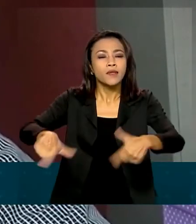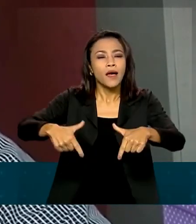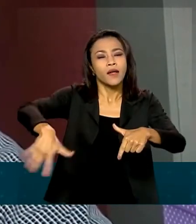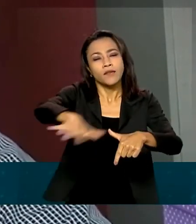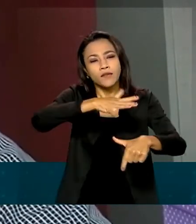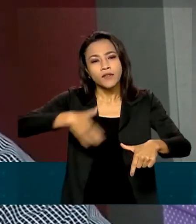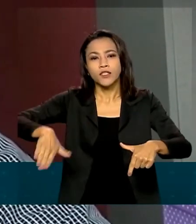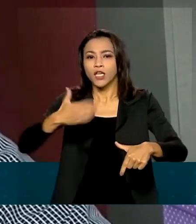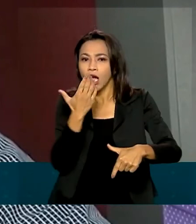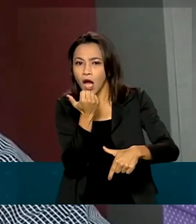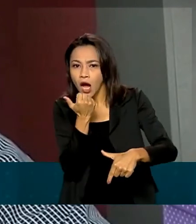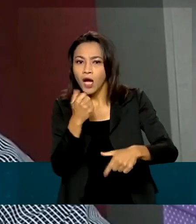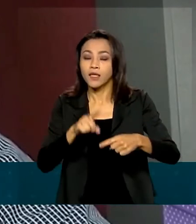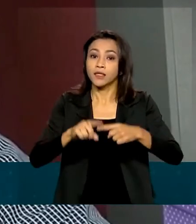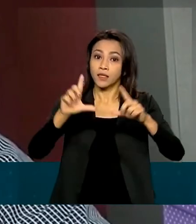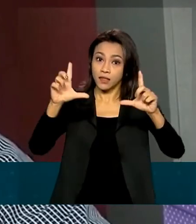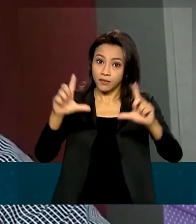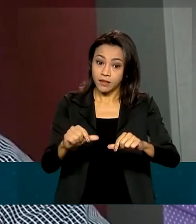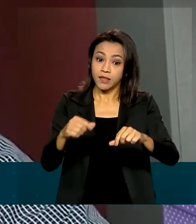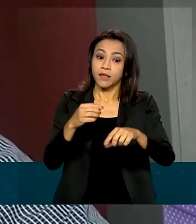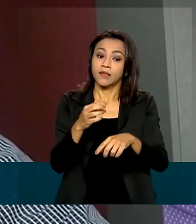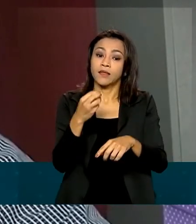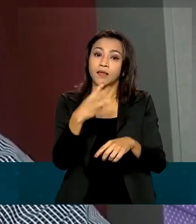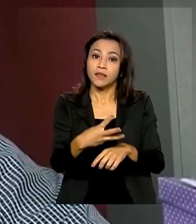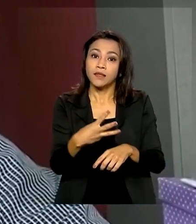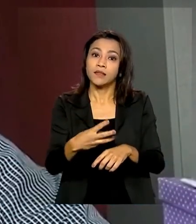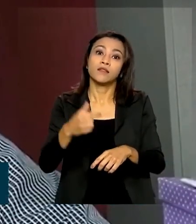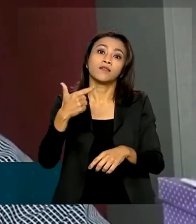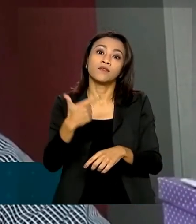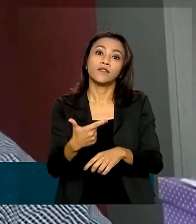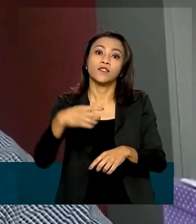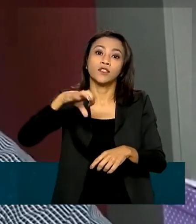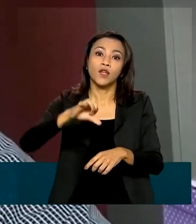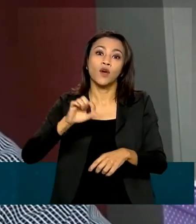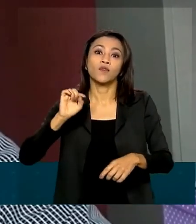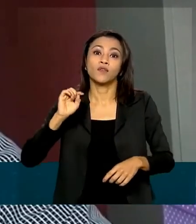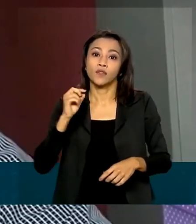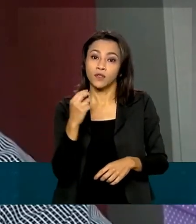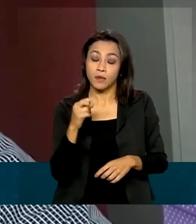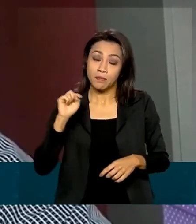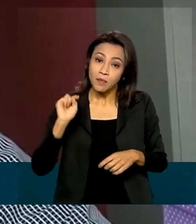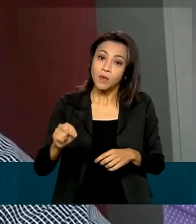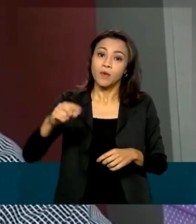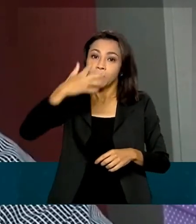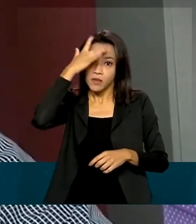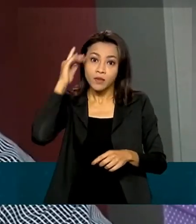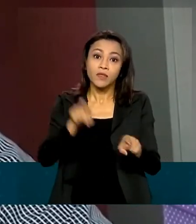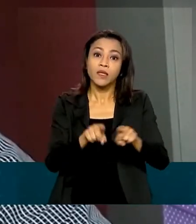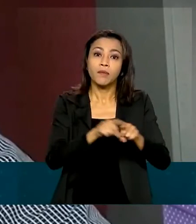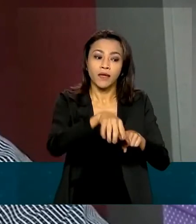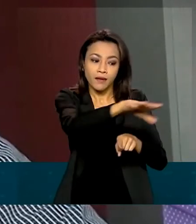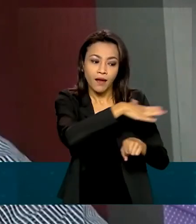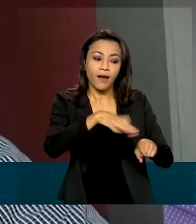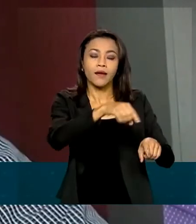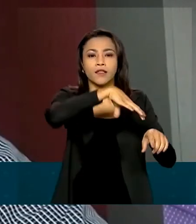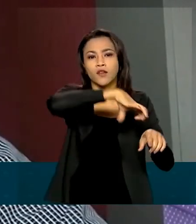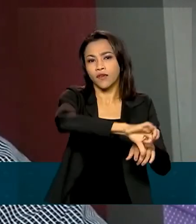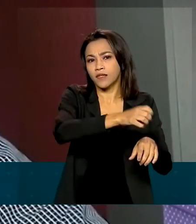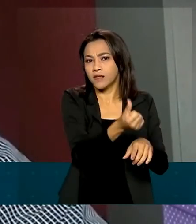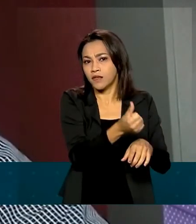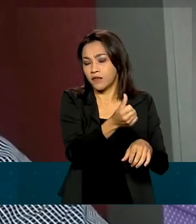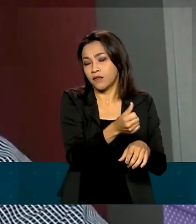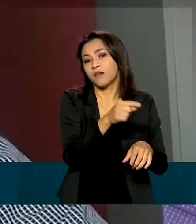alimentação, com perdas de 329,2 mil pessoas, e transporte rodoviário de passageiros, com perdas de 96